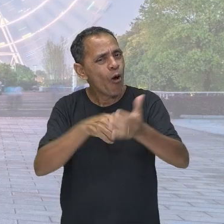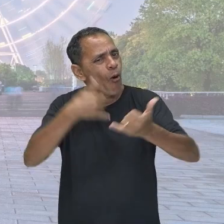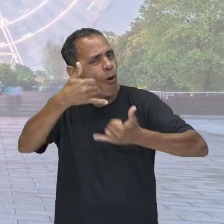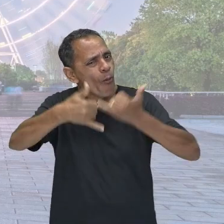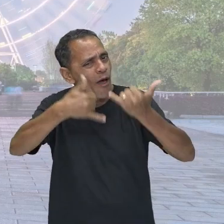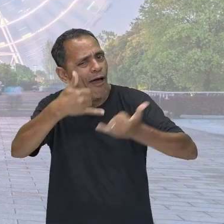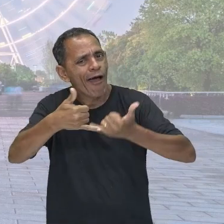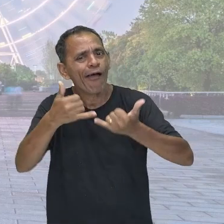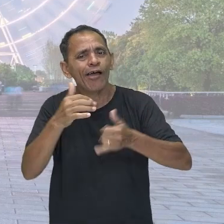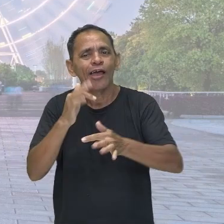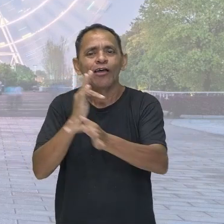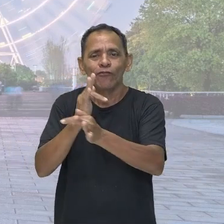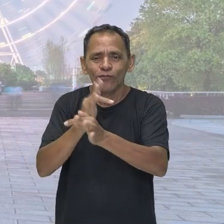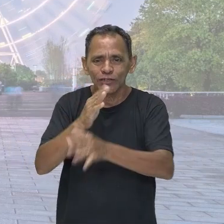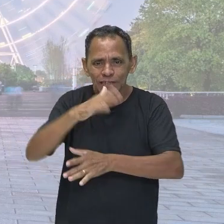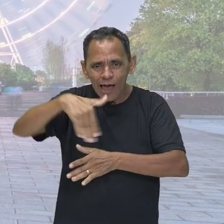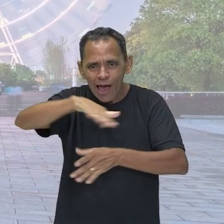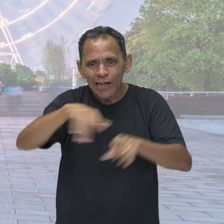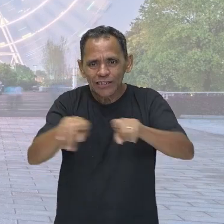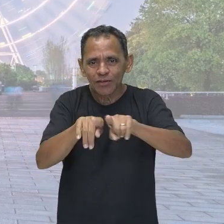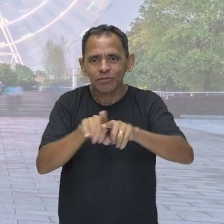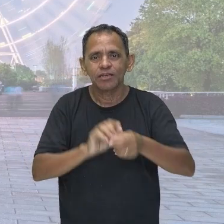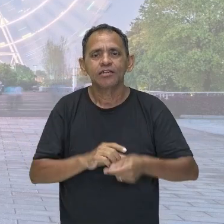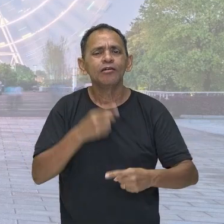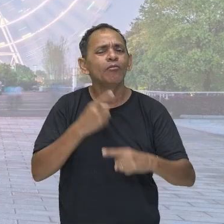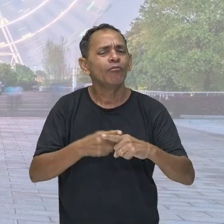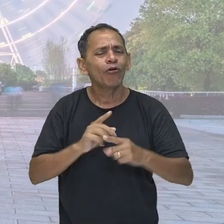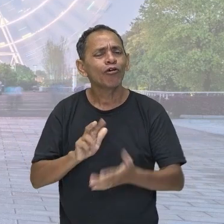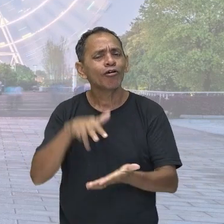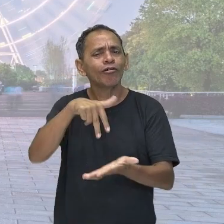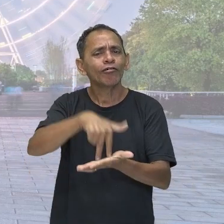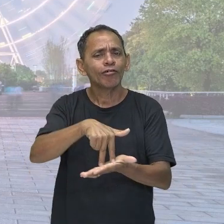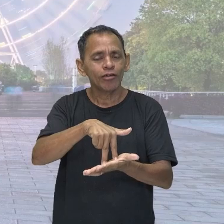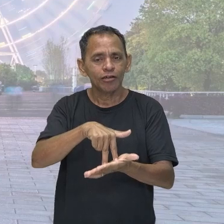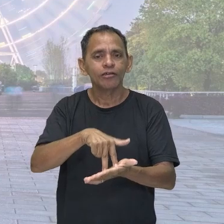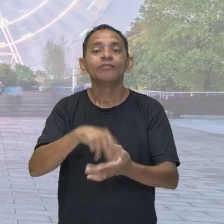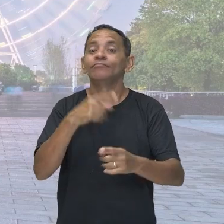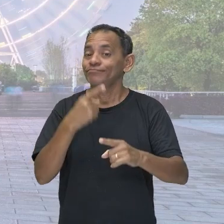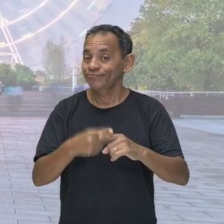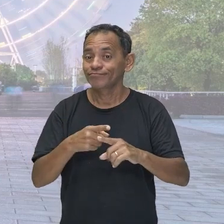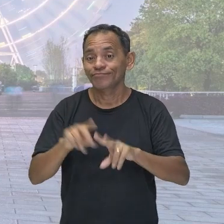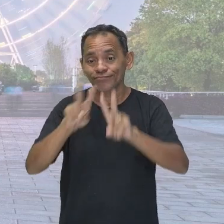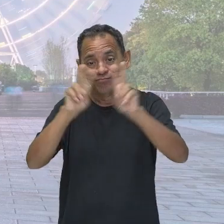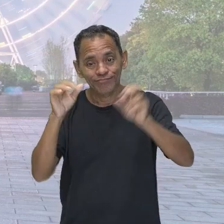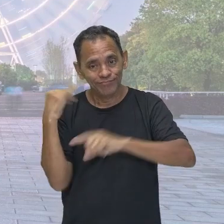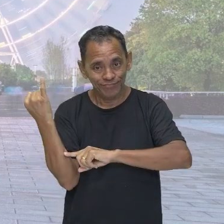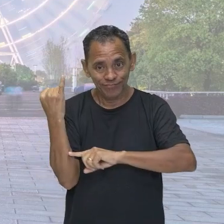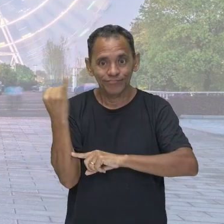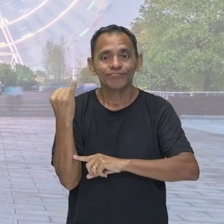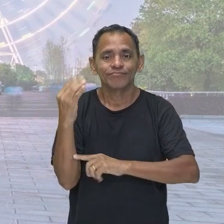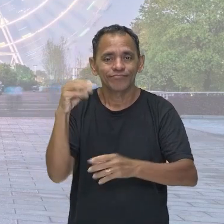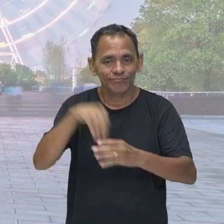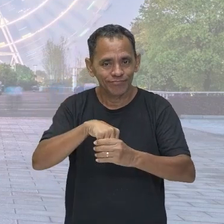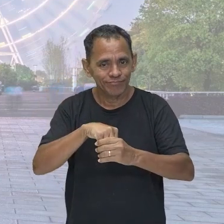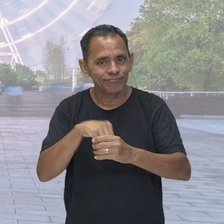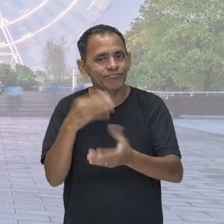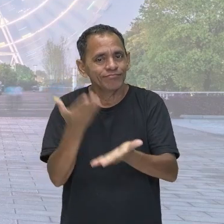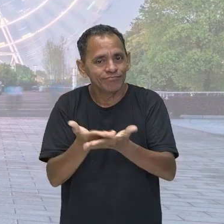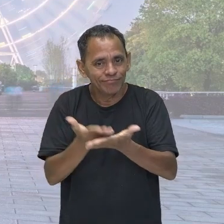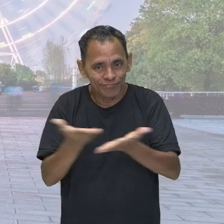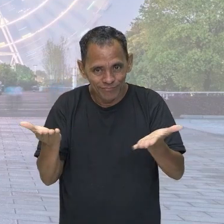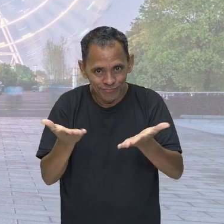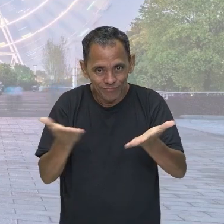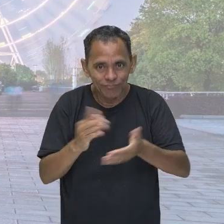de Diversões aqui? Porque ele é um tema crucial da nossa aula. Vamos falar aqui a respeito da